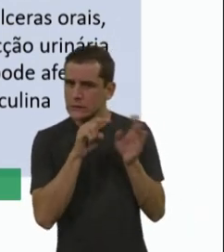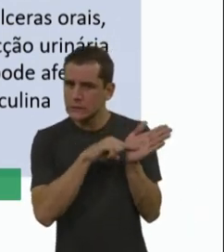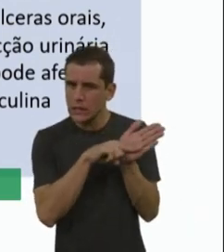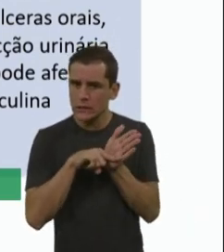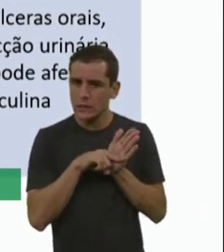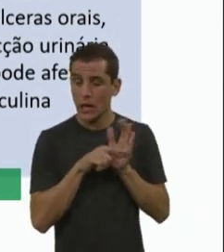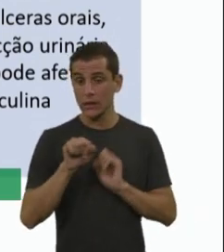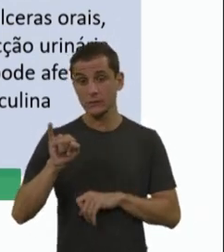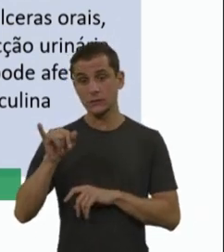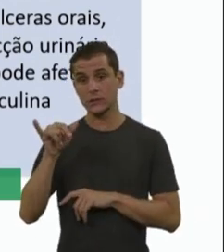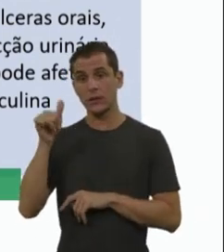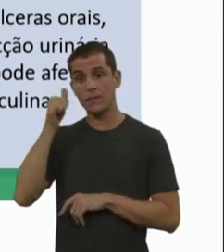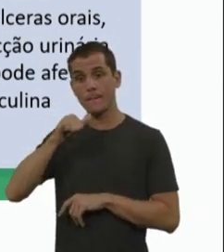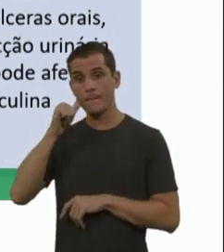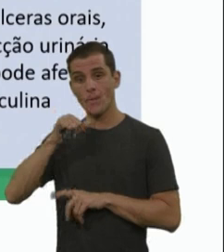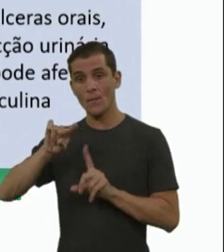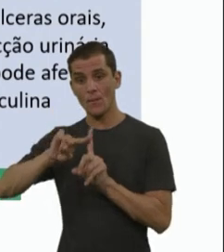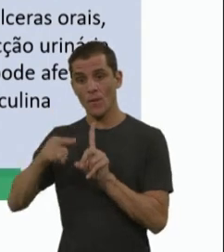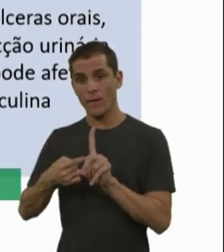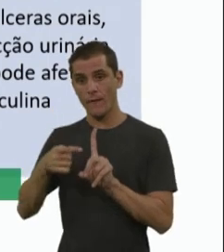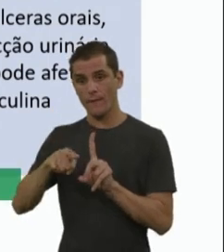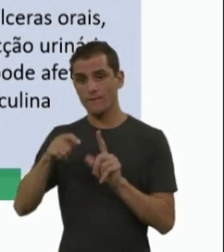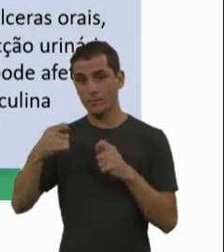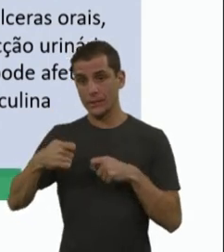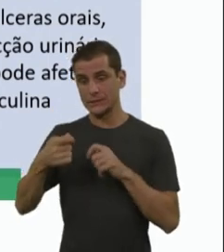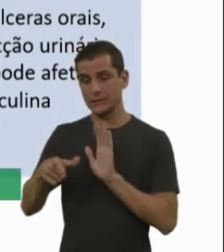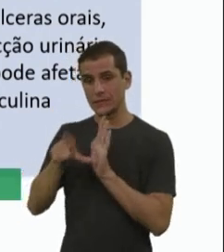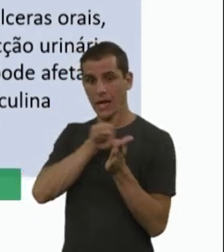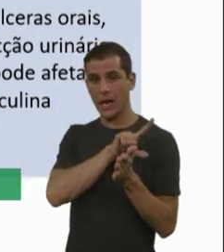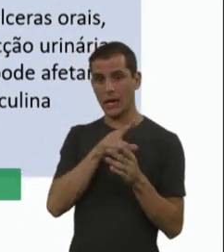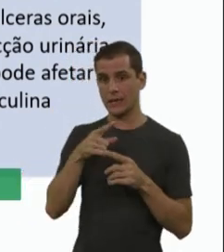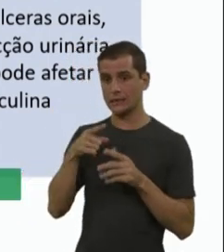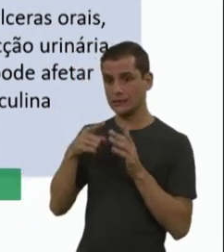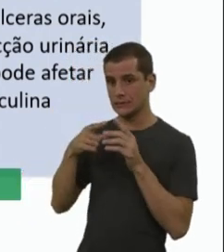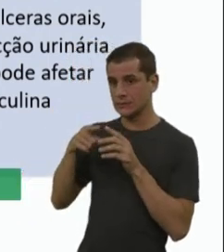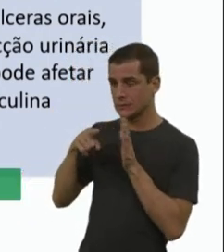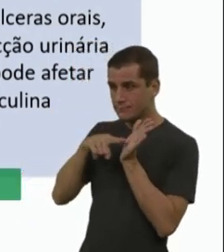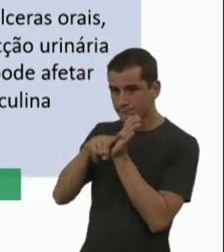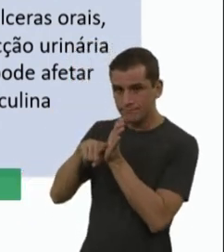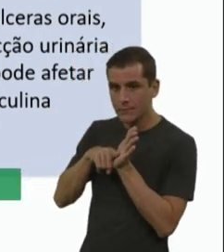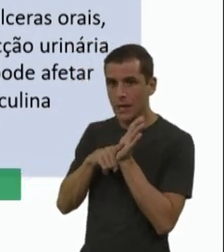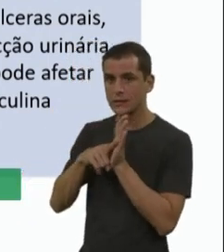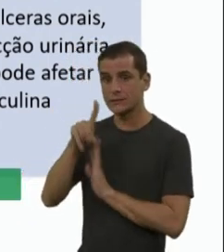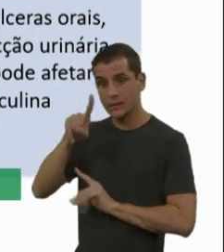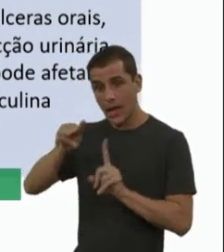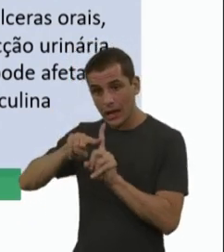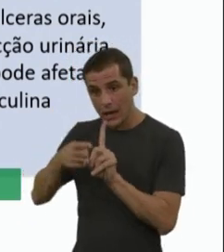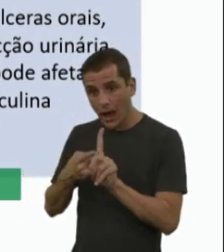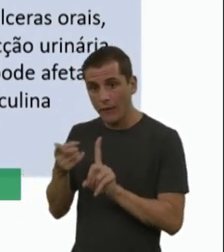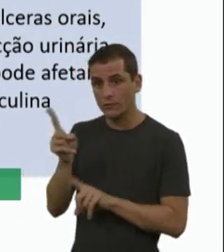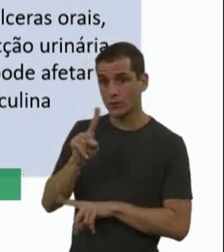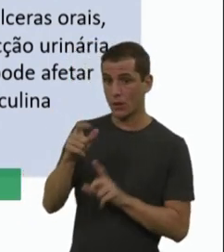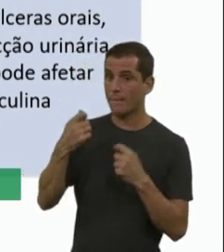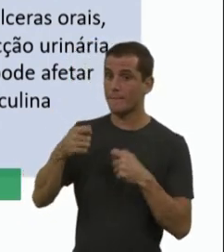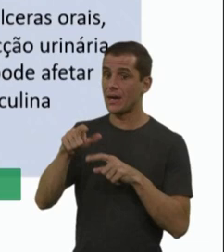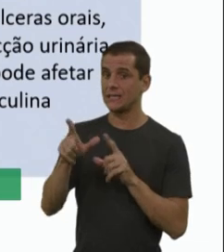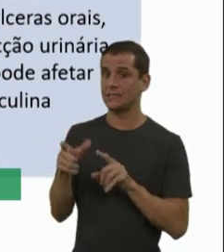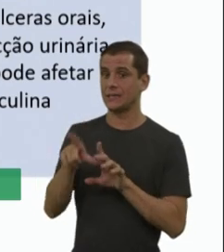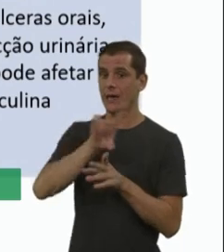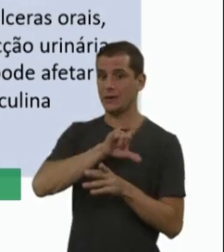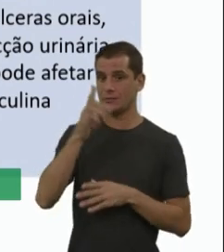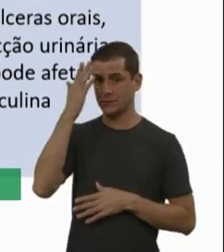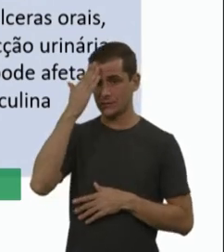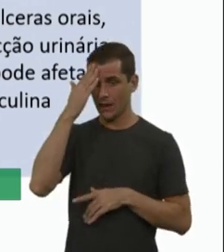fértil, a sempre pede um teste de gestação antes, para ter certeza de que não está grávida, tem que fazer anticoncepção, e ele pode afetar a